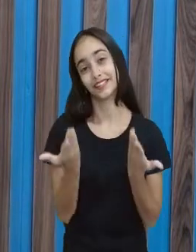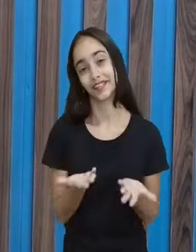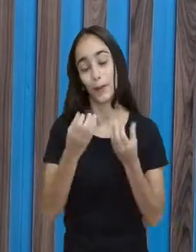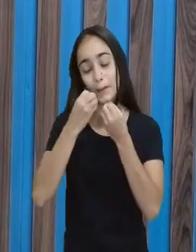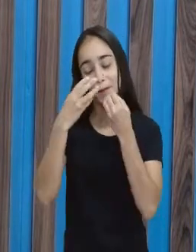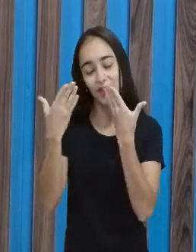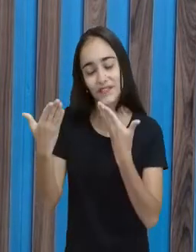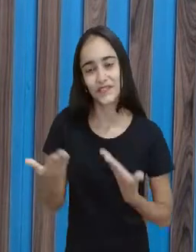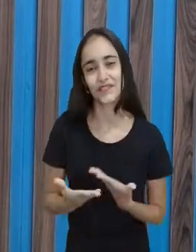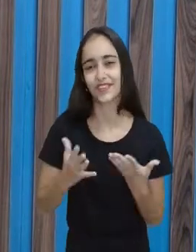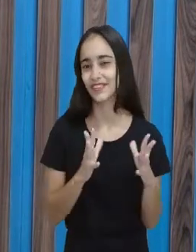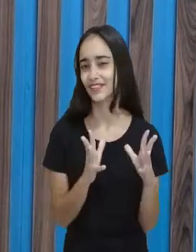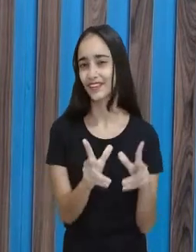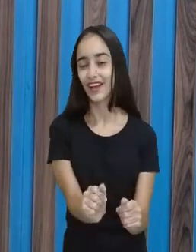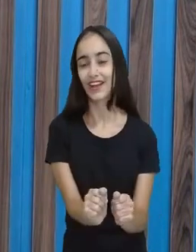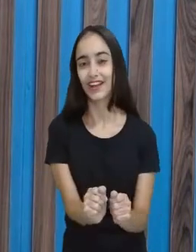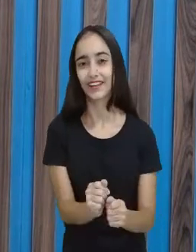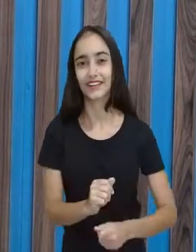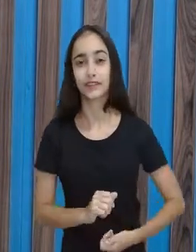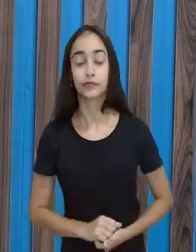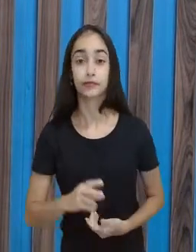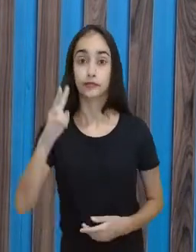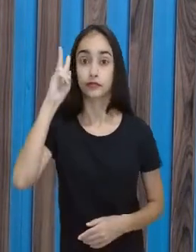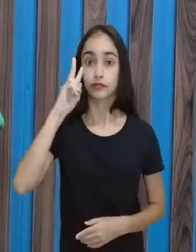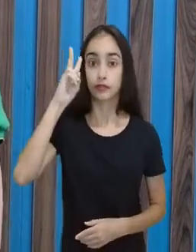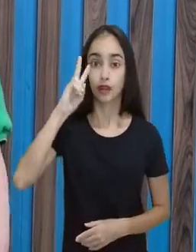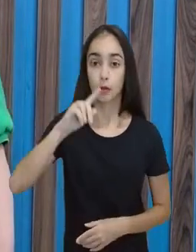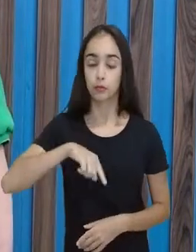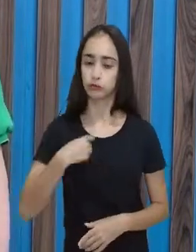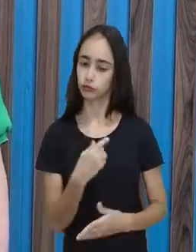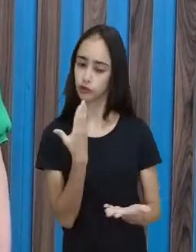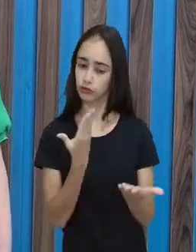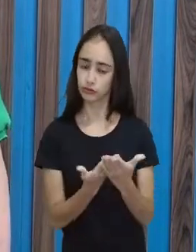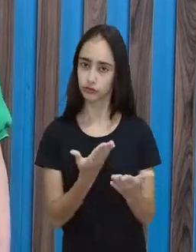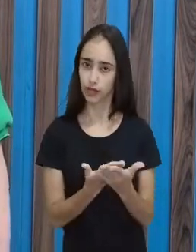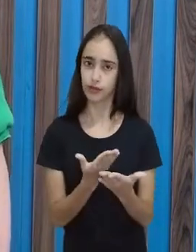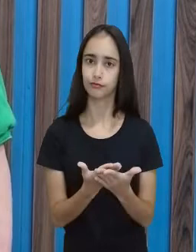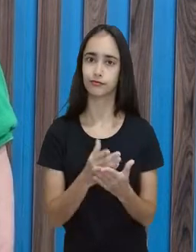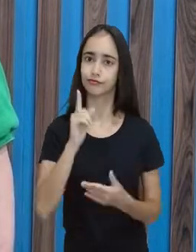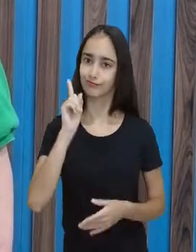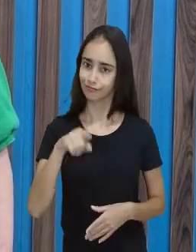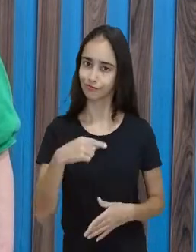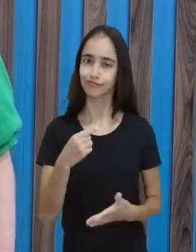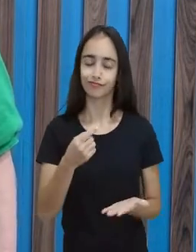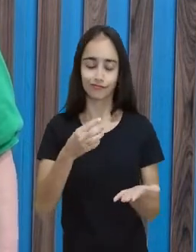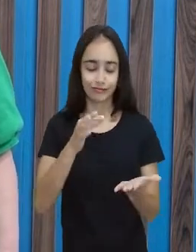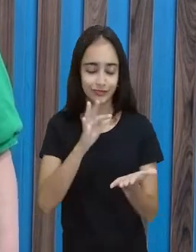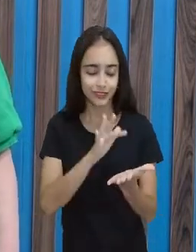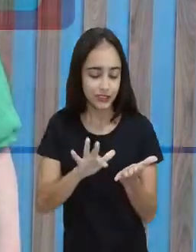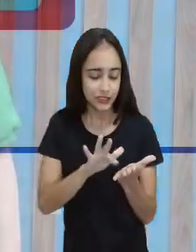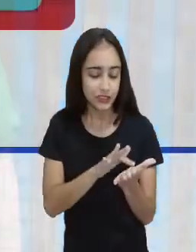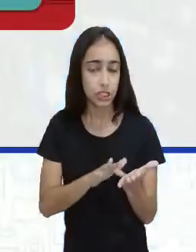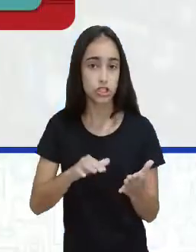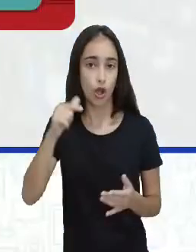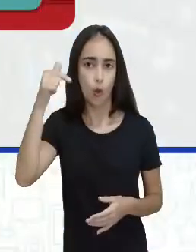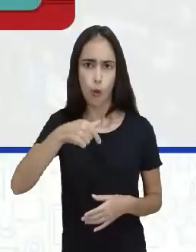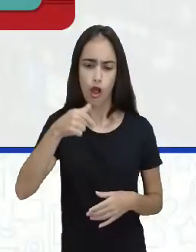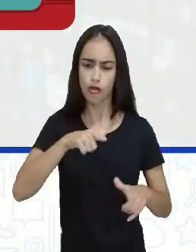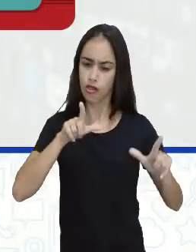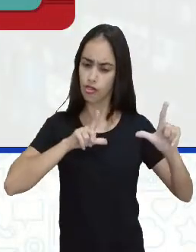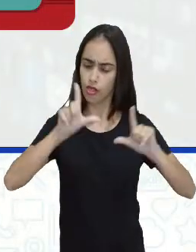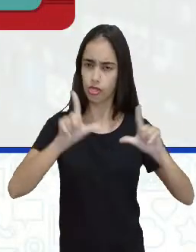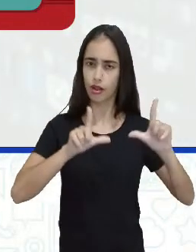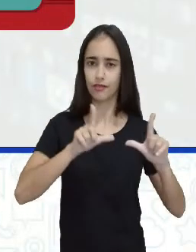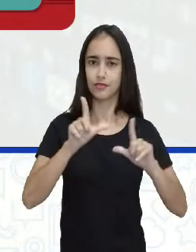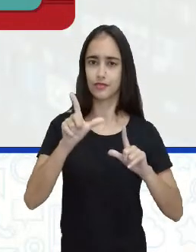ao nosso canal. Lembrando que essa aula, ela é uma aula digital ao vivo, aqui na televisão.